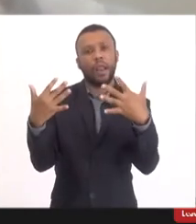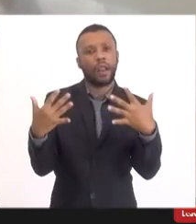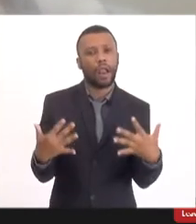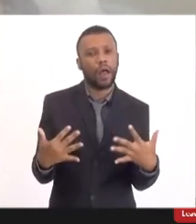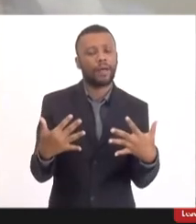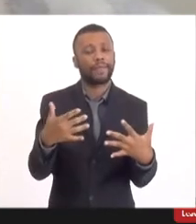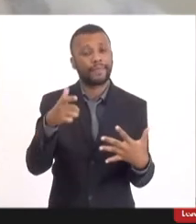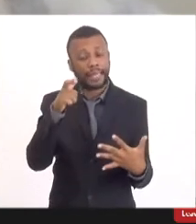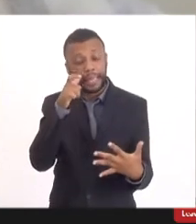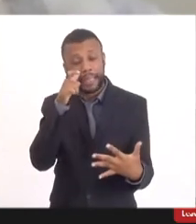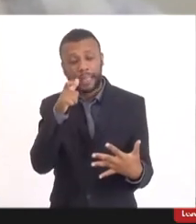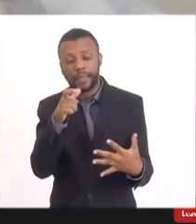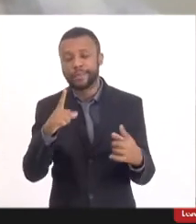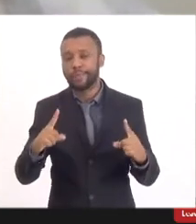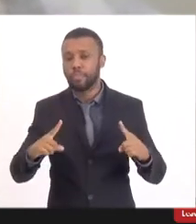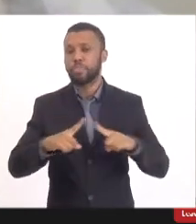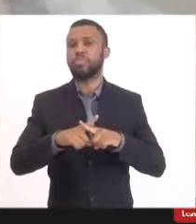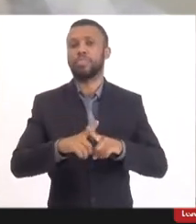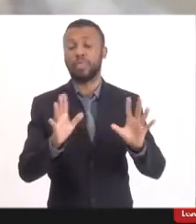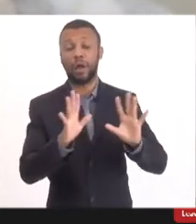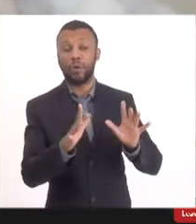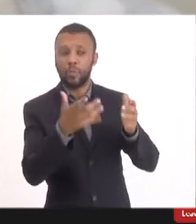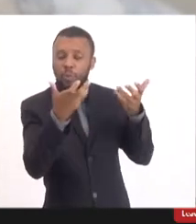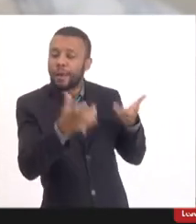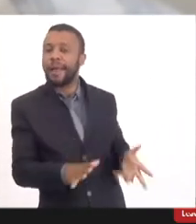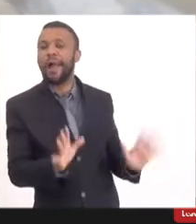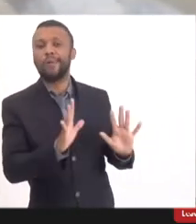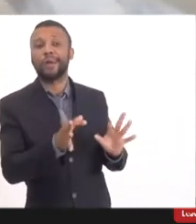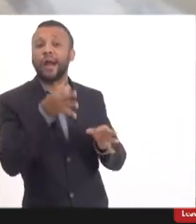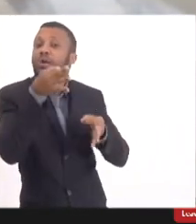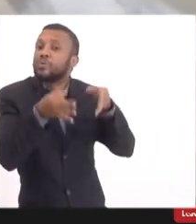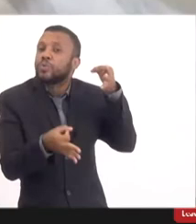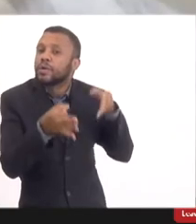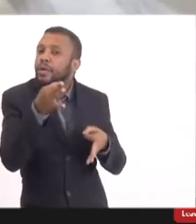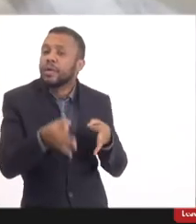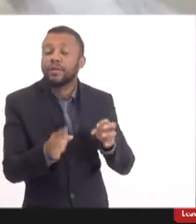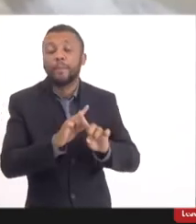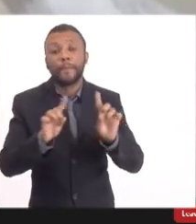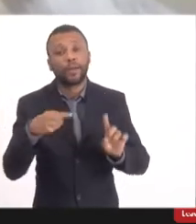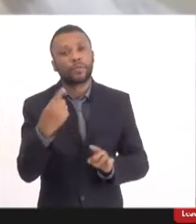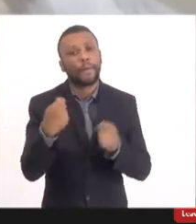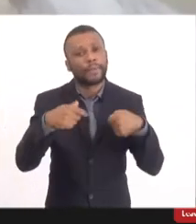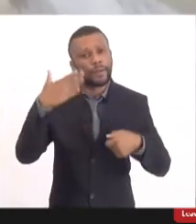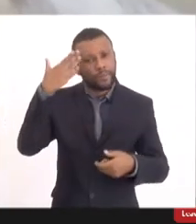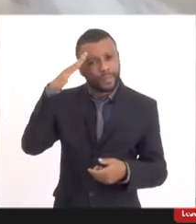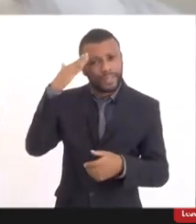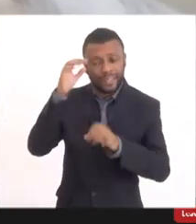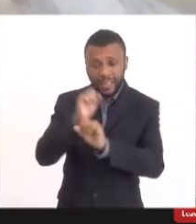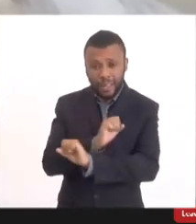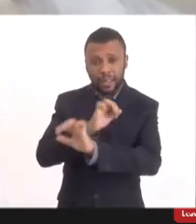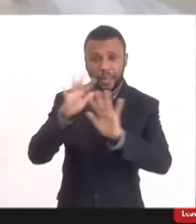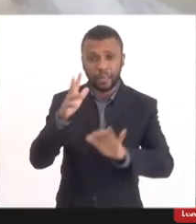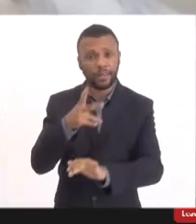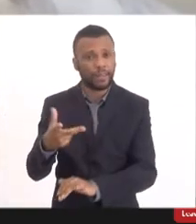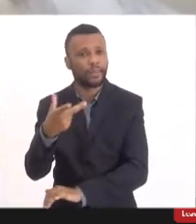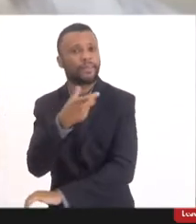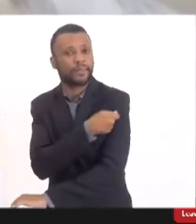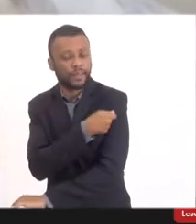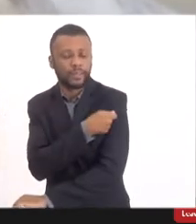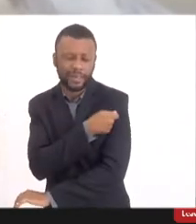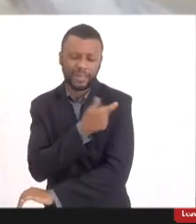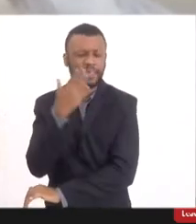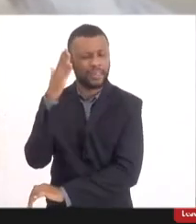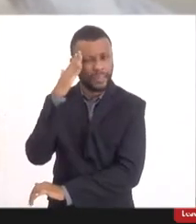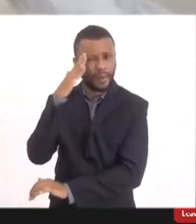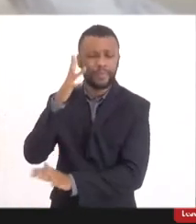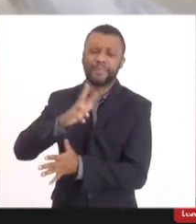de interesse. Eu não entro nessa parte, nem quero julgar isso, mas eu acho que a gente precisa entender que essa vacina, apesar de todas as